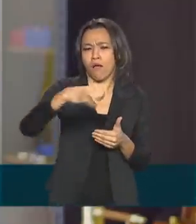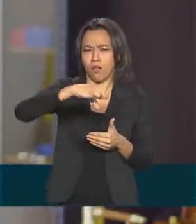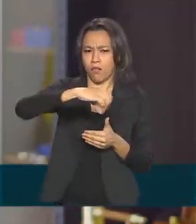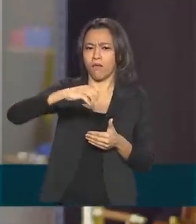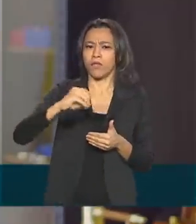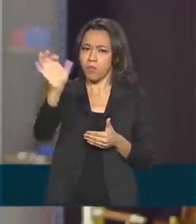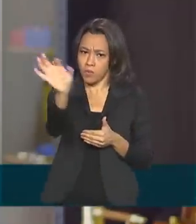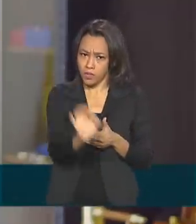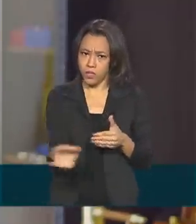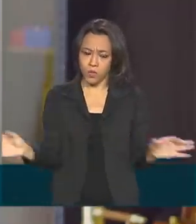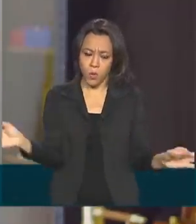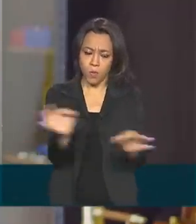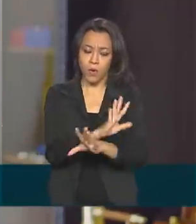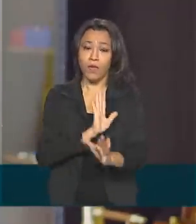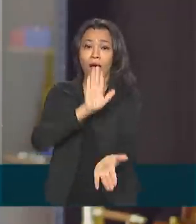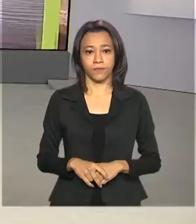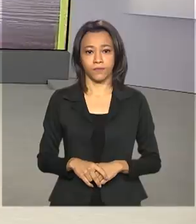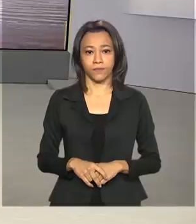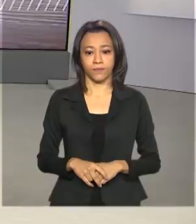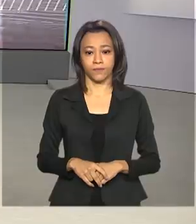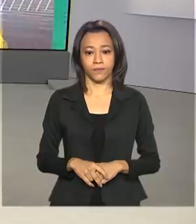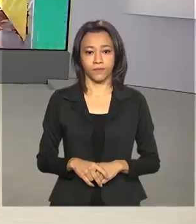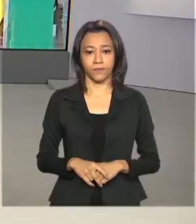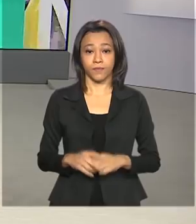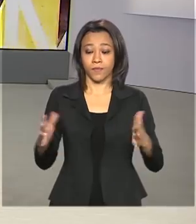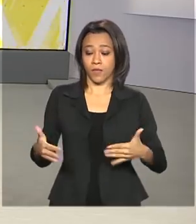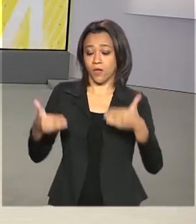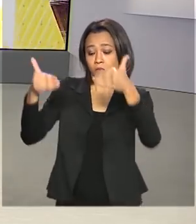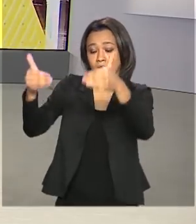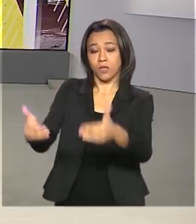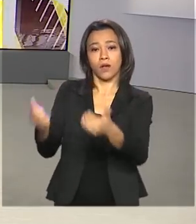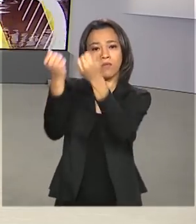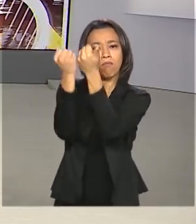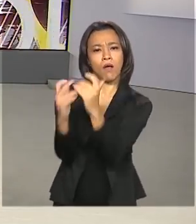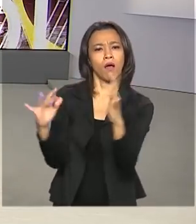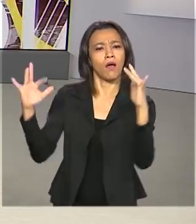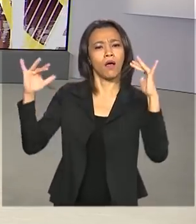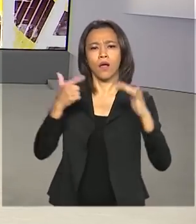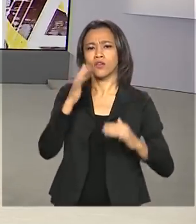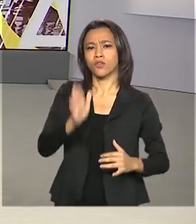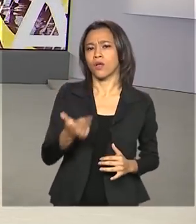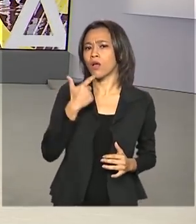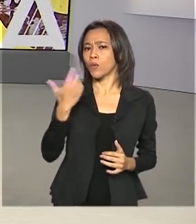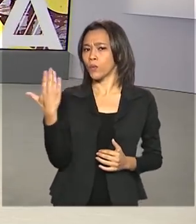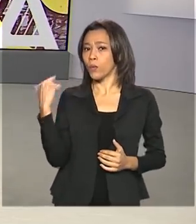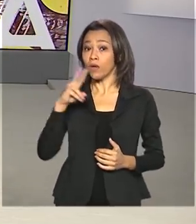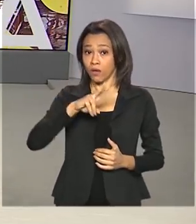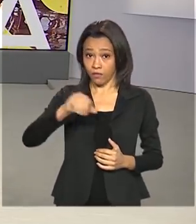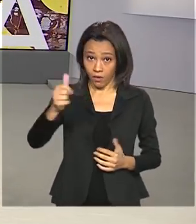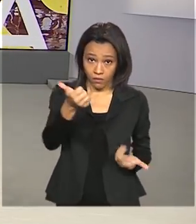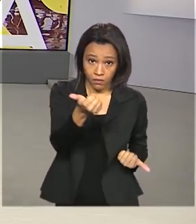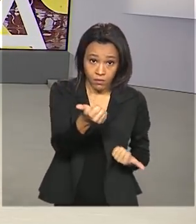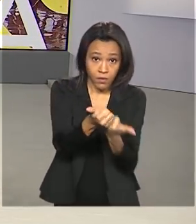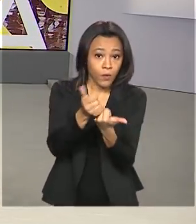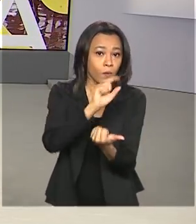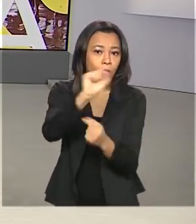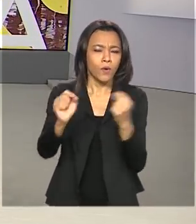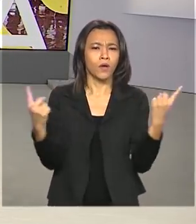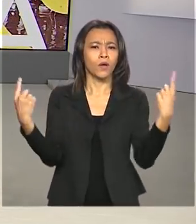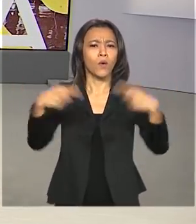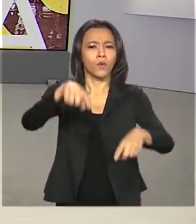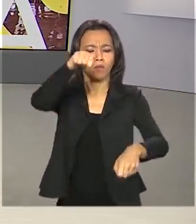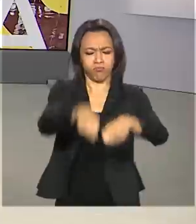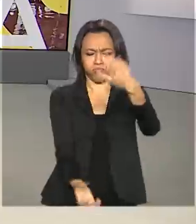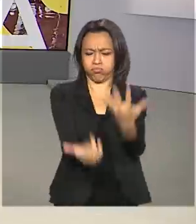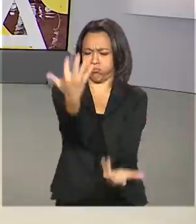trecho até dezembro de 2020. O Ministério do Meio Ambiente anunciou que vai ampliar a força-tarefa para combater